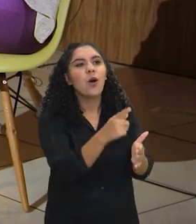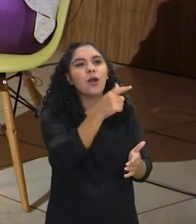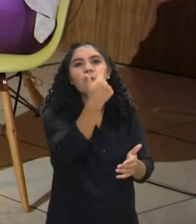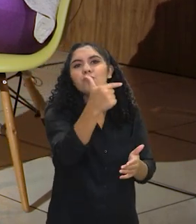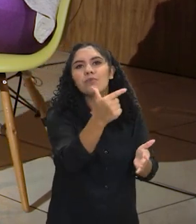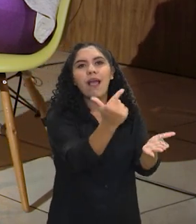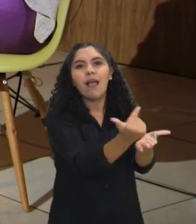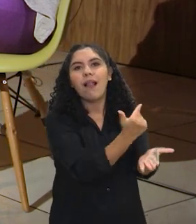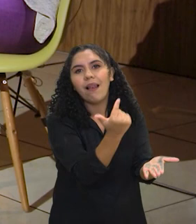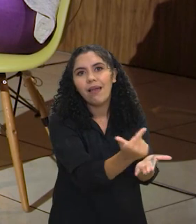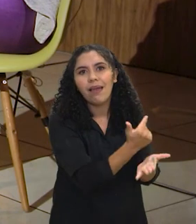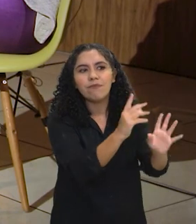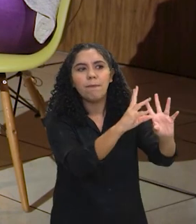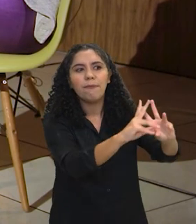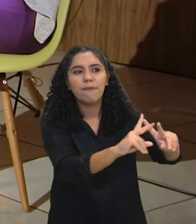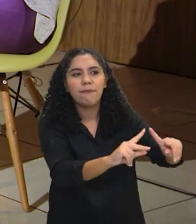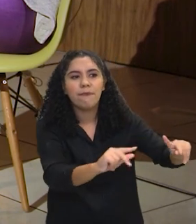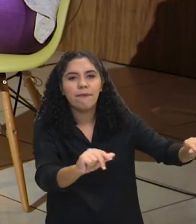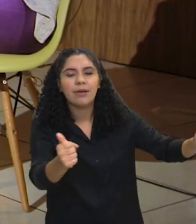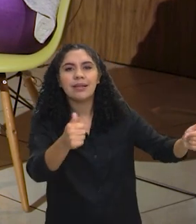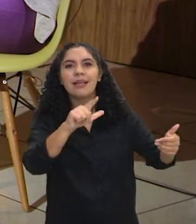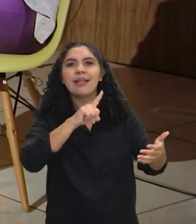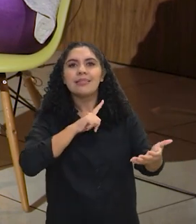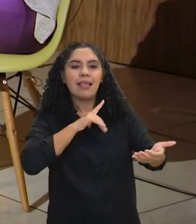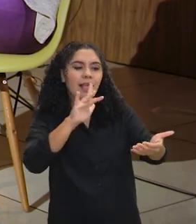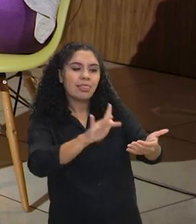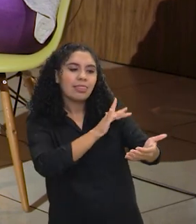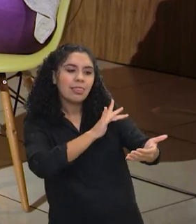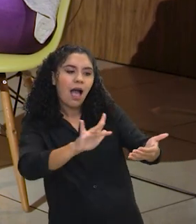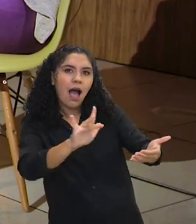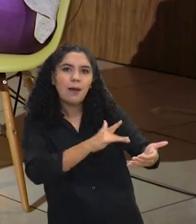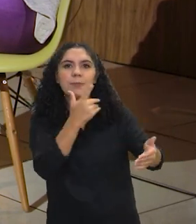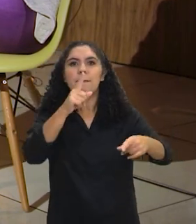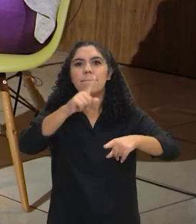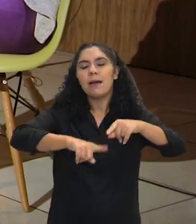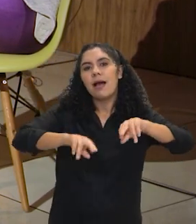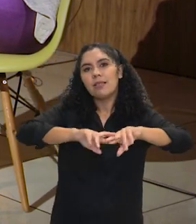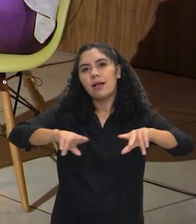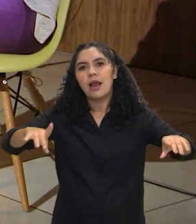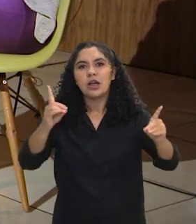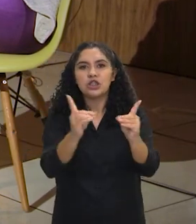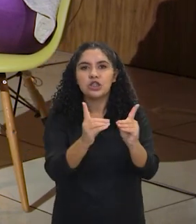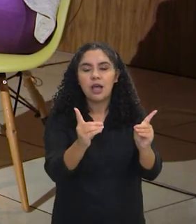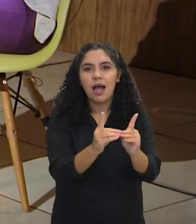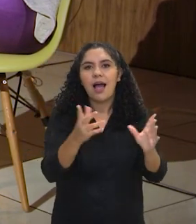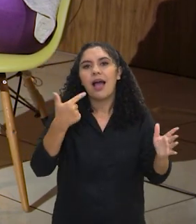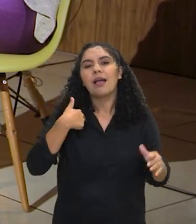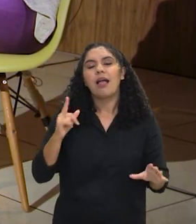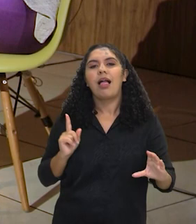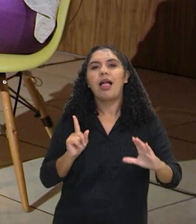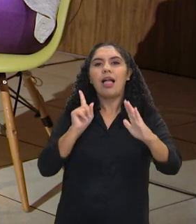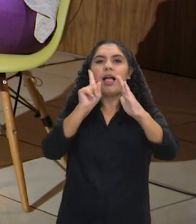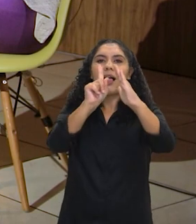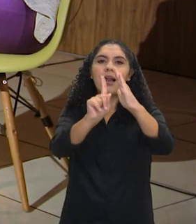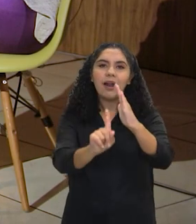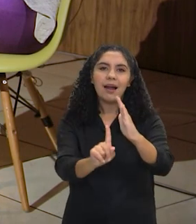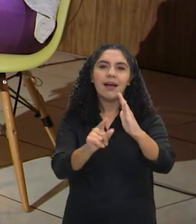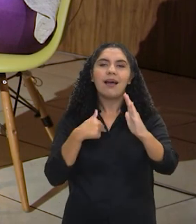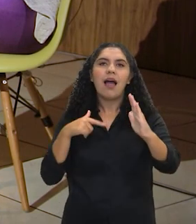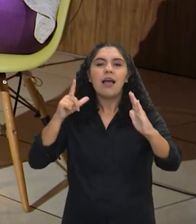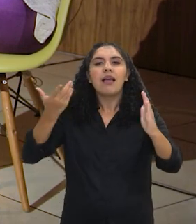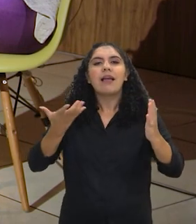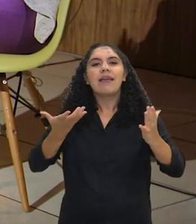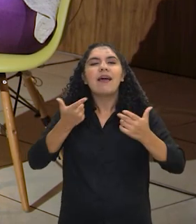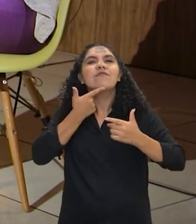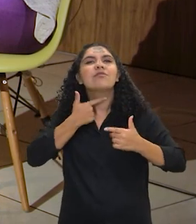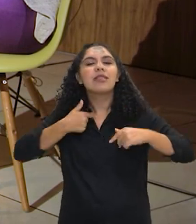mais o livro. Tem ali o tablet com o material didático. E aí chega em casa, ah, eu vou relaxar um pouco. Você vai relaxar vendo